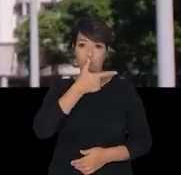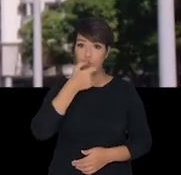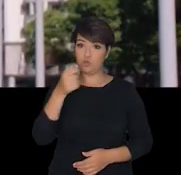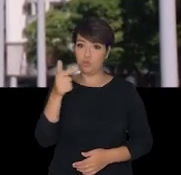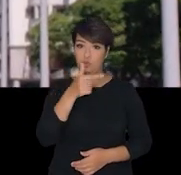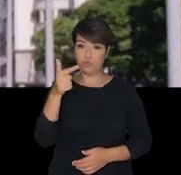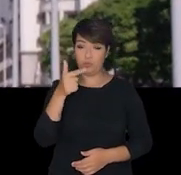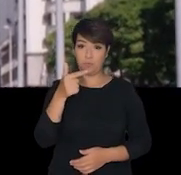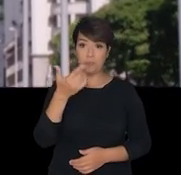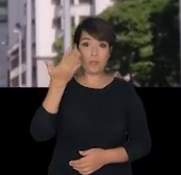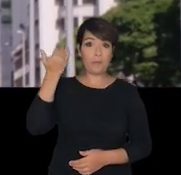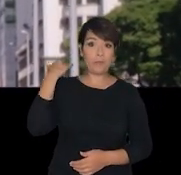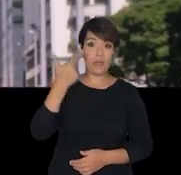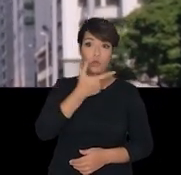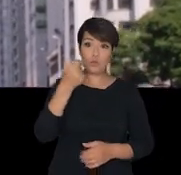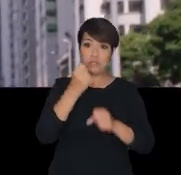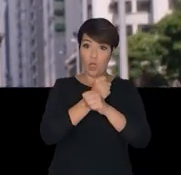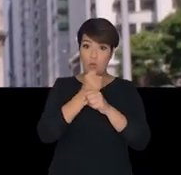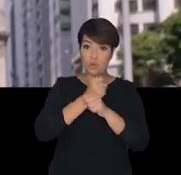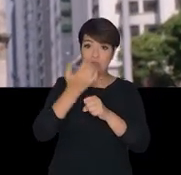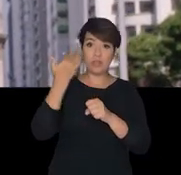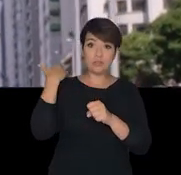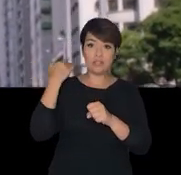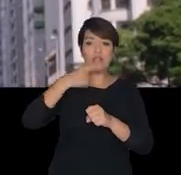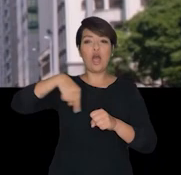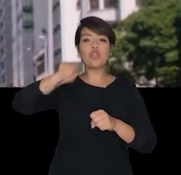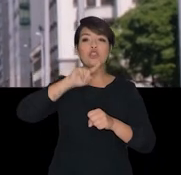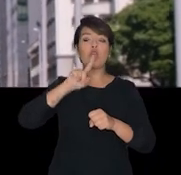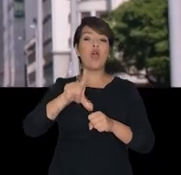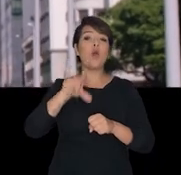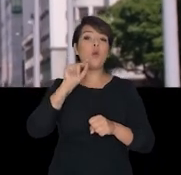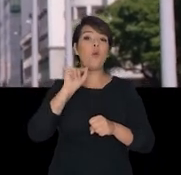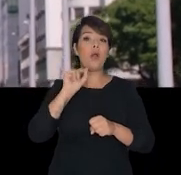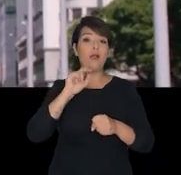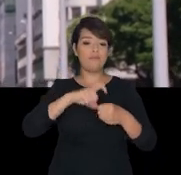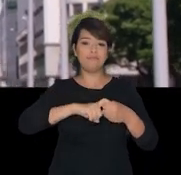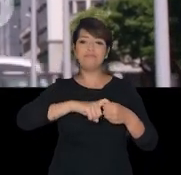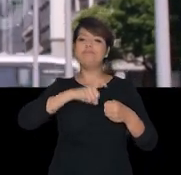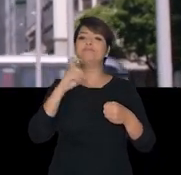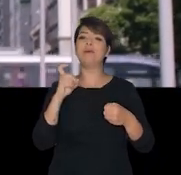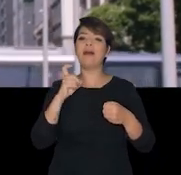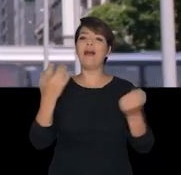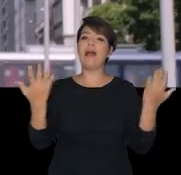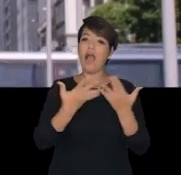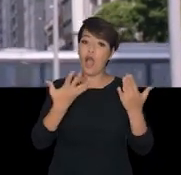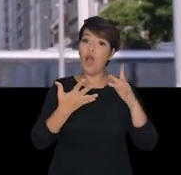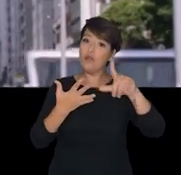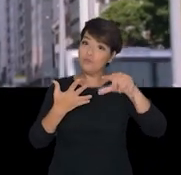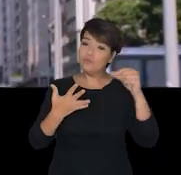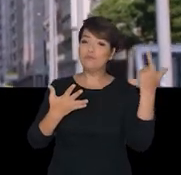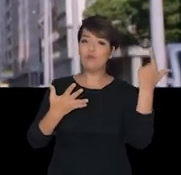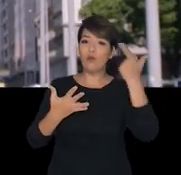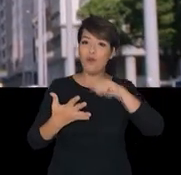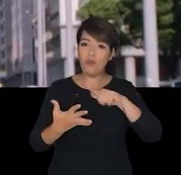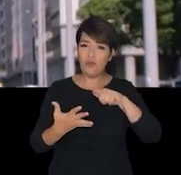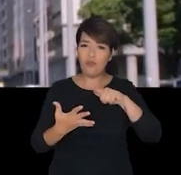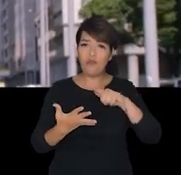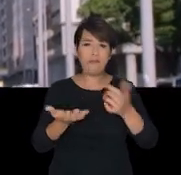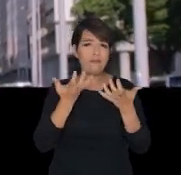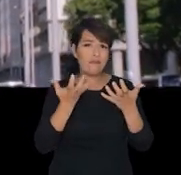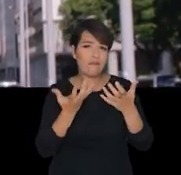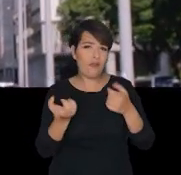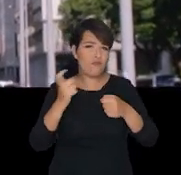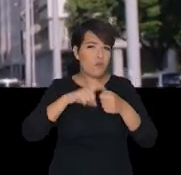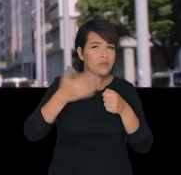Hoje é 7 de setembro de 2022 Há exatamente 200 anos a gente escolheu ser independente E